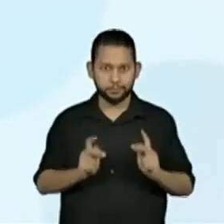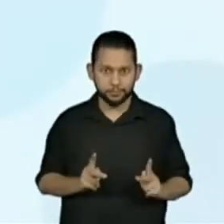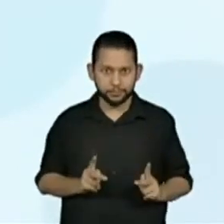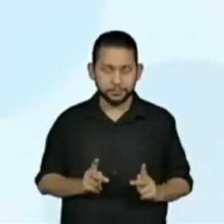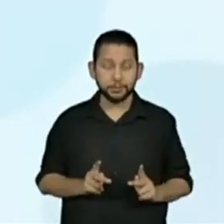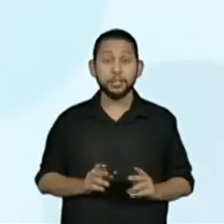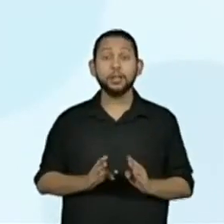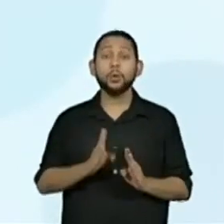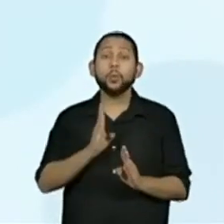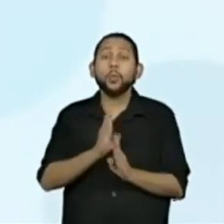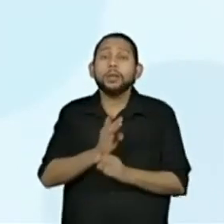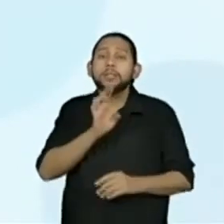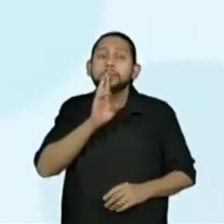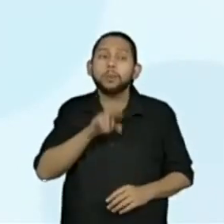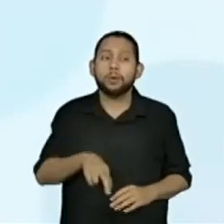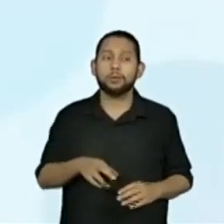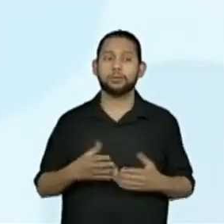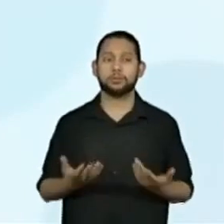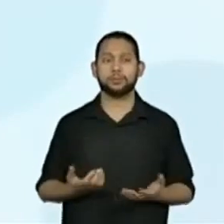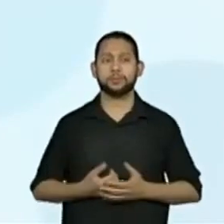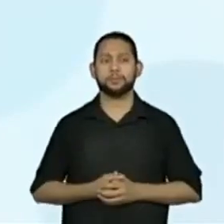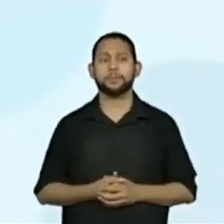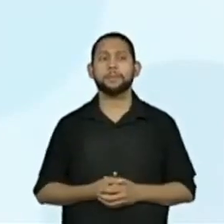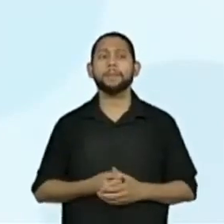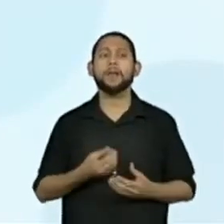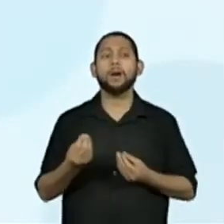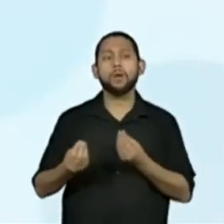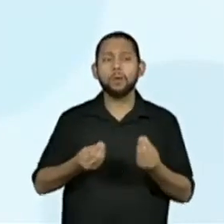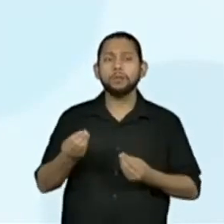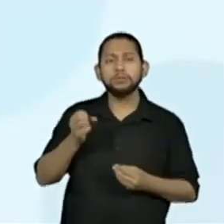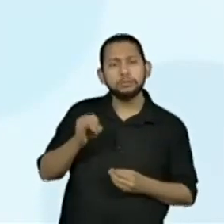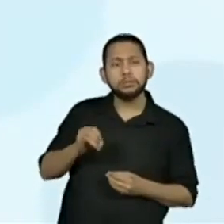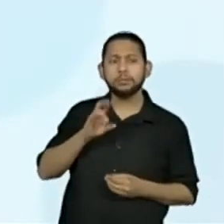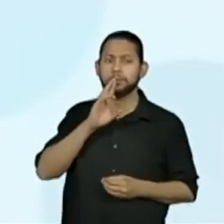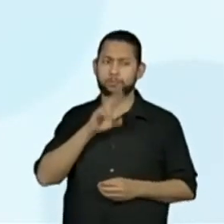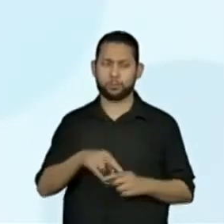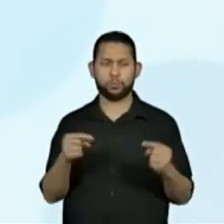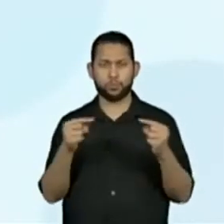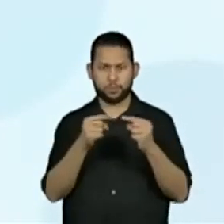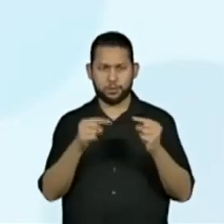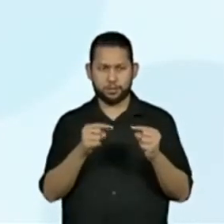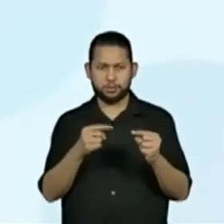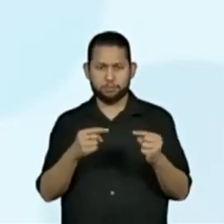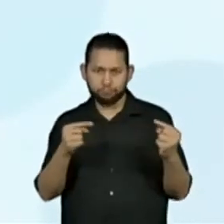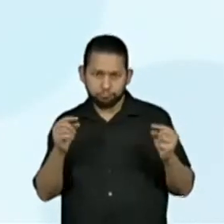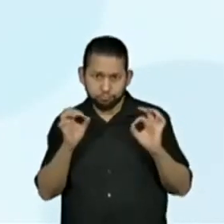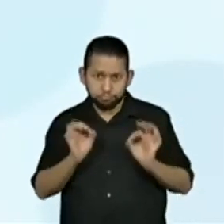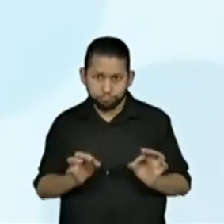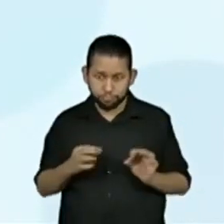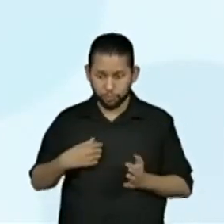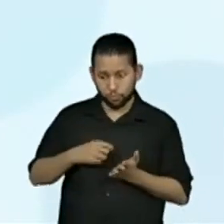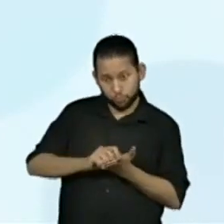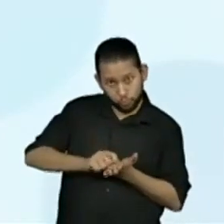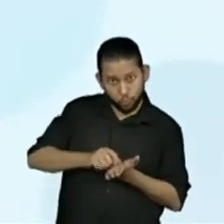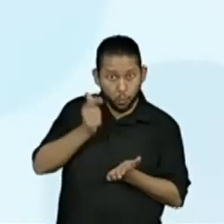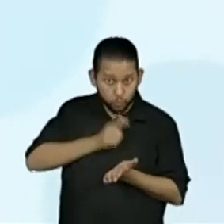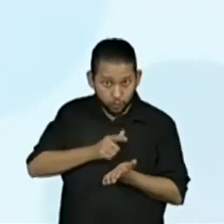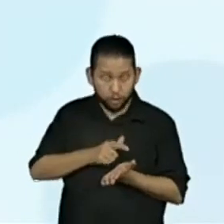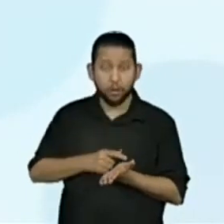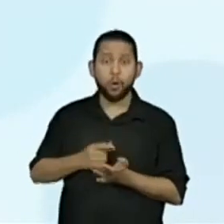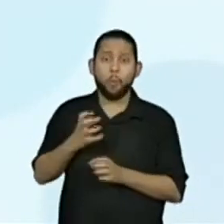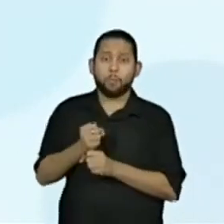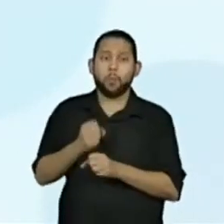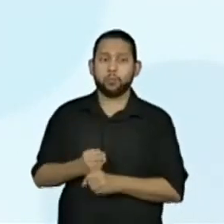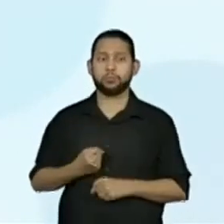encontrando um resultado. Se o resultado foi o escolhido, marcava um ponto.